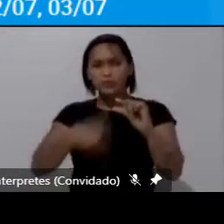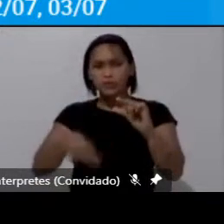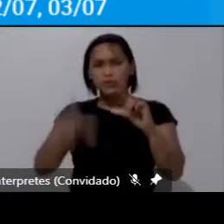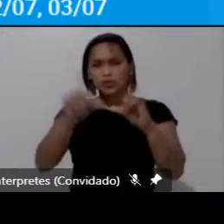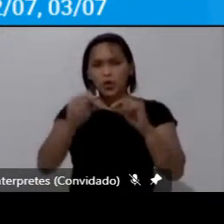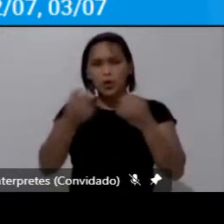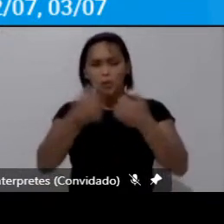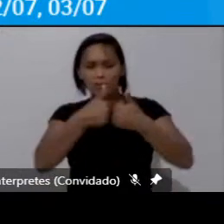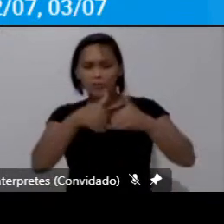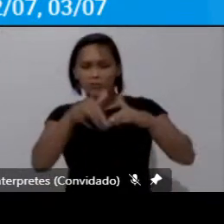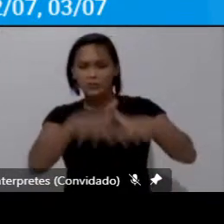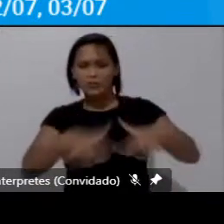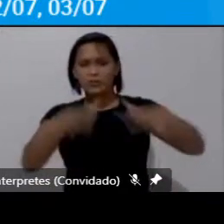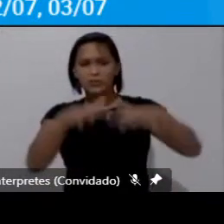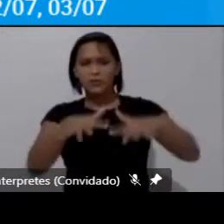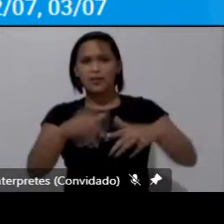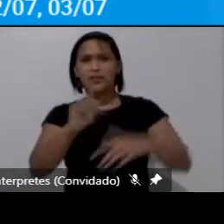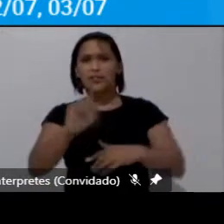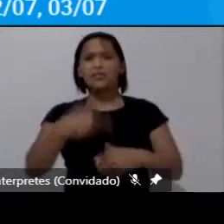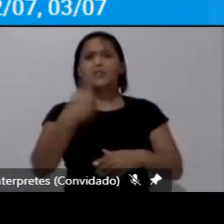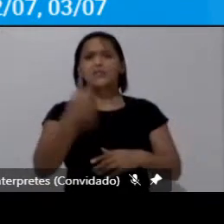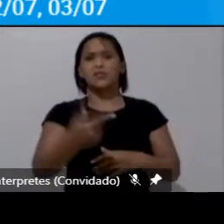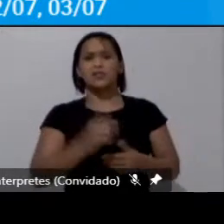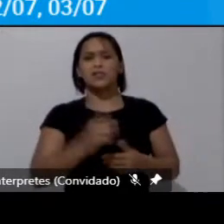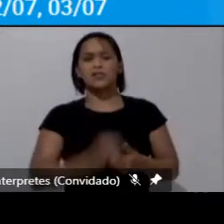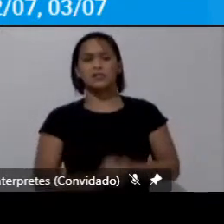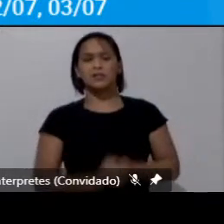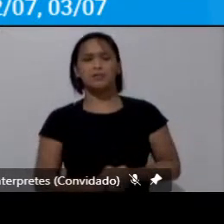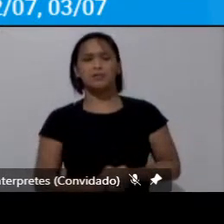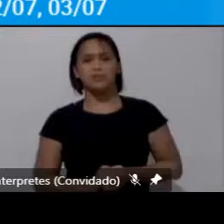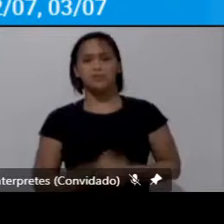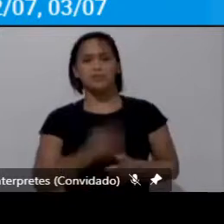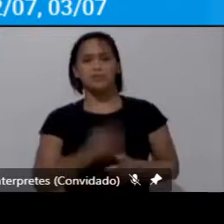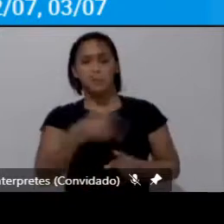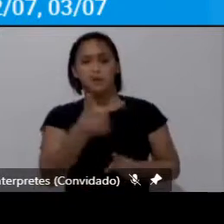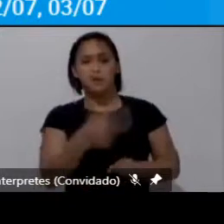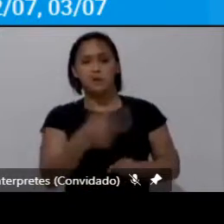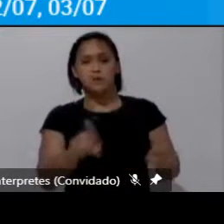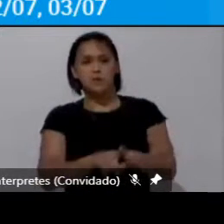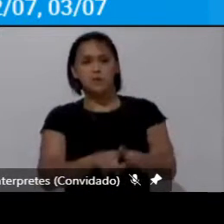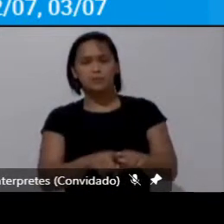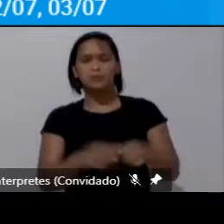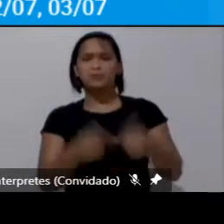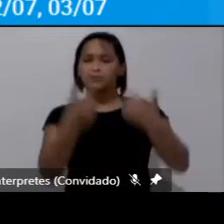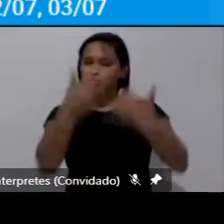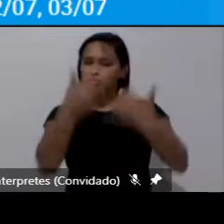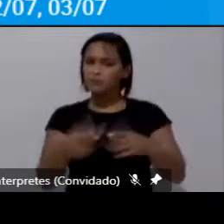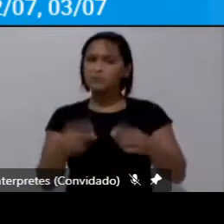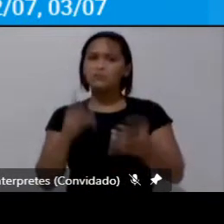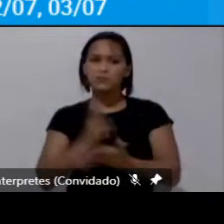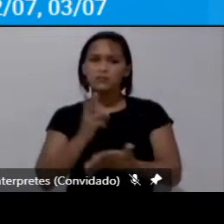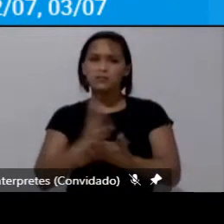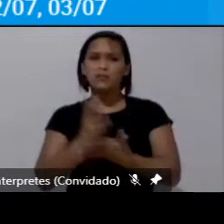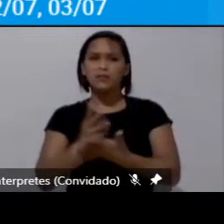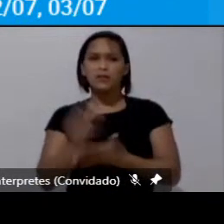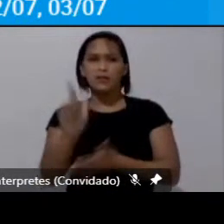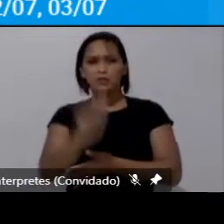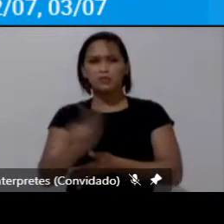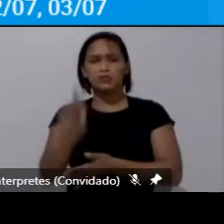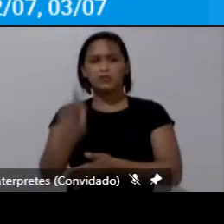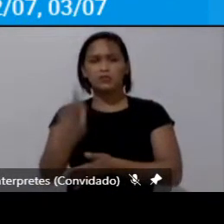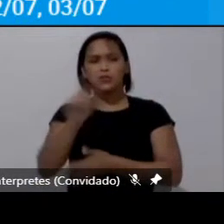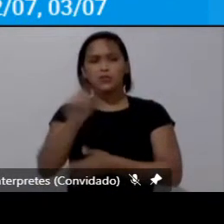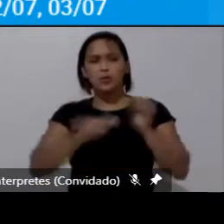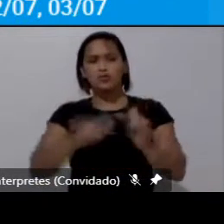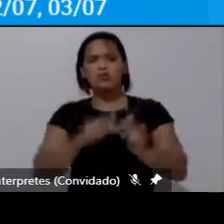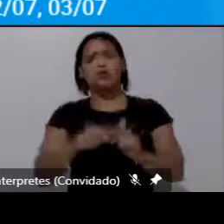distribuída na próxima no próximo mapa isso aí é 60 minutos para chegar ao trabalho a